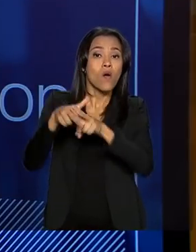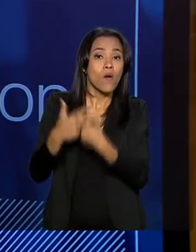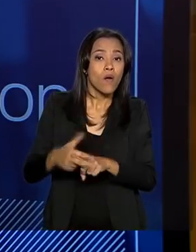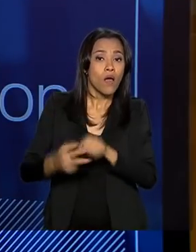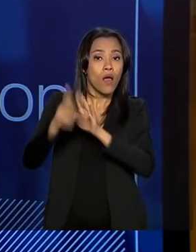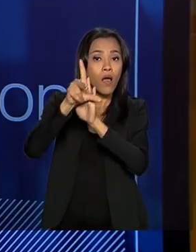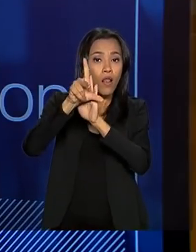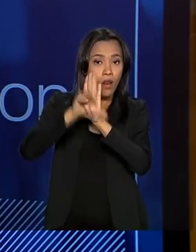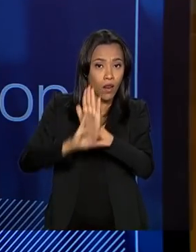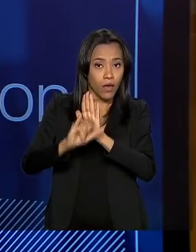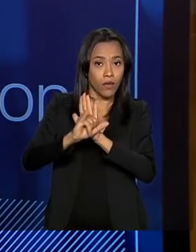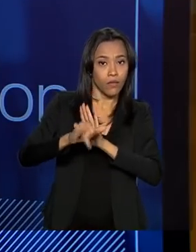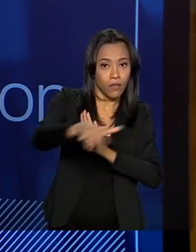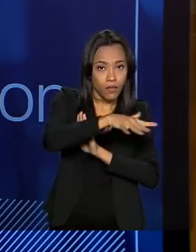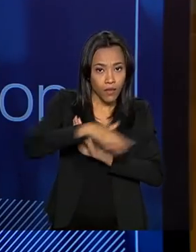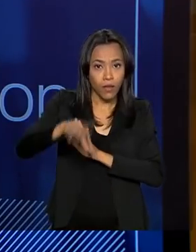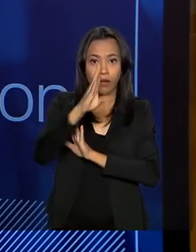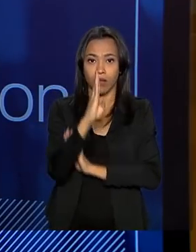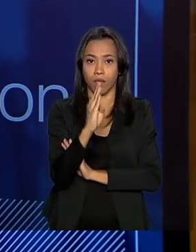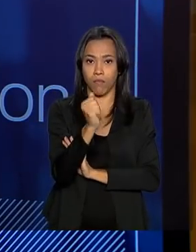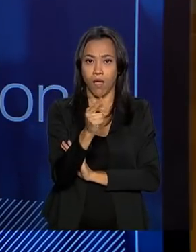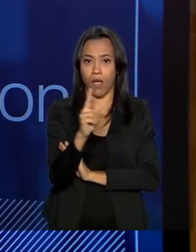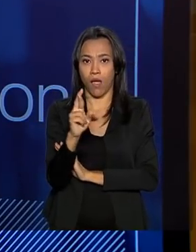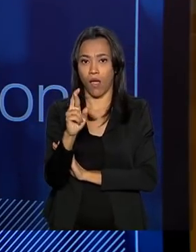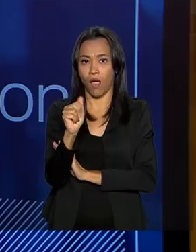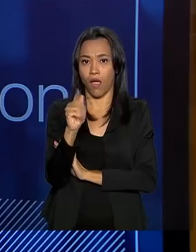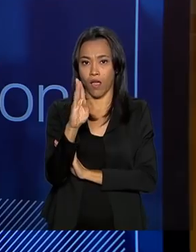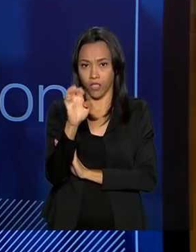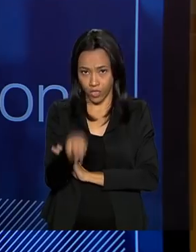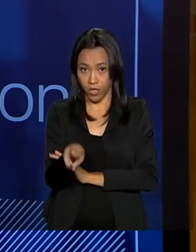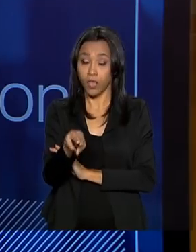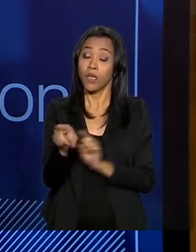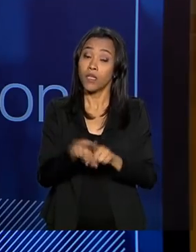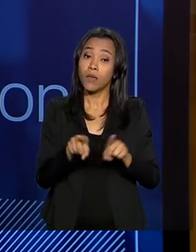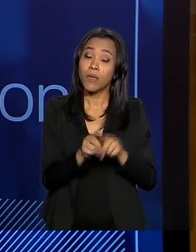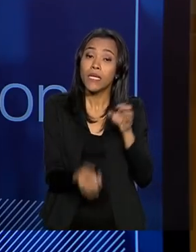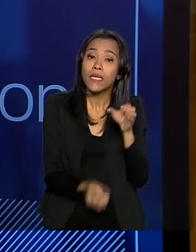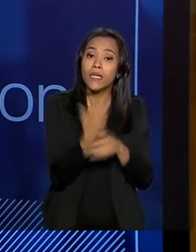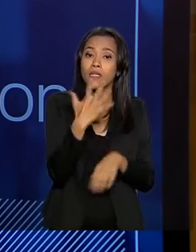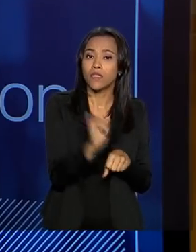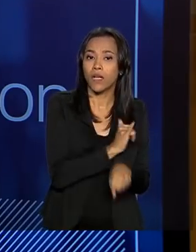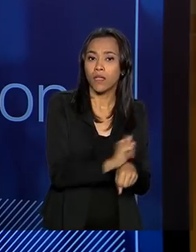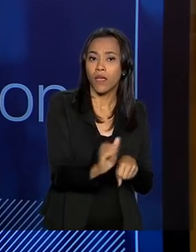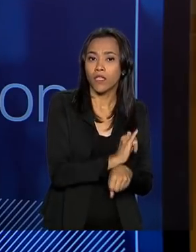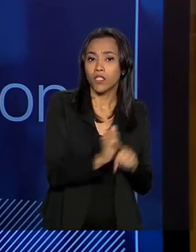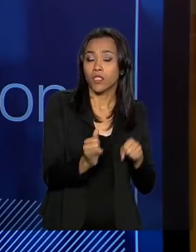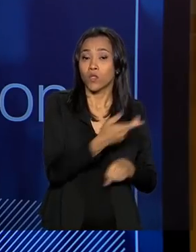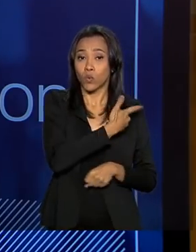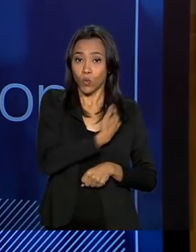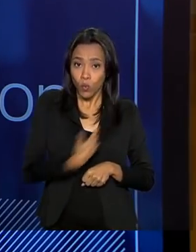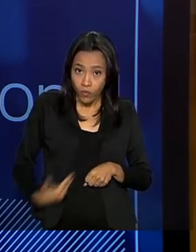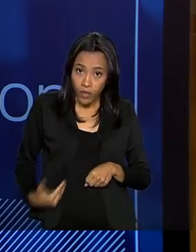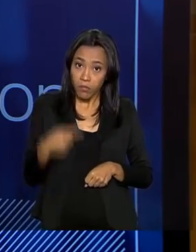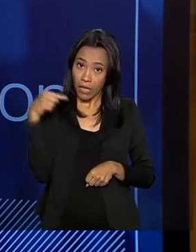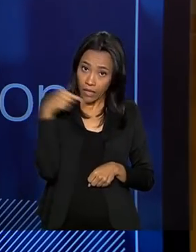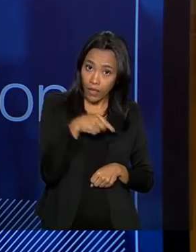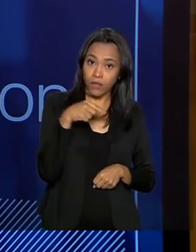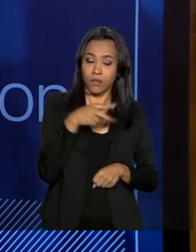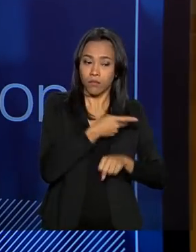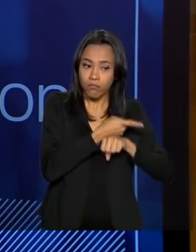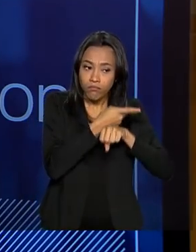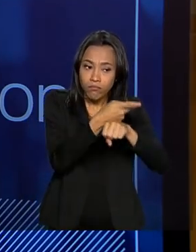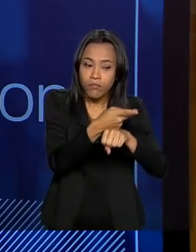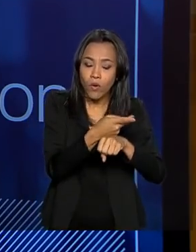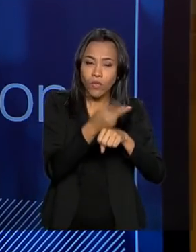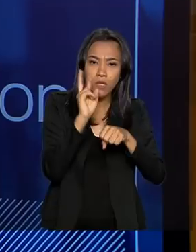com o objetivo de criar mecanismos estatais que permitam uma maior efetividade nessa fiscalização, inclusive